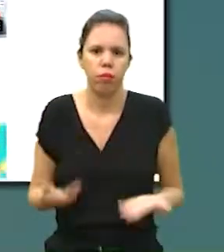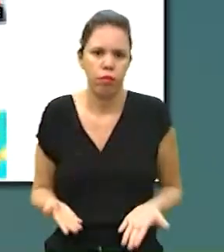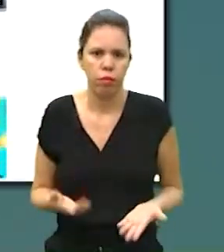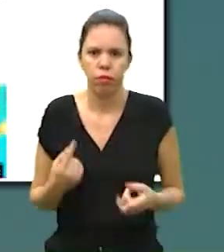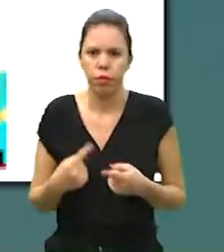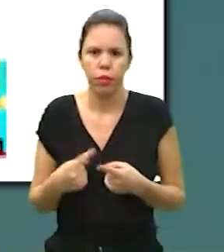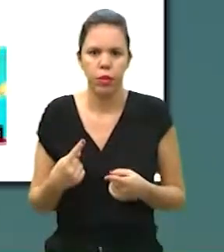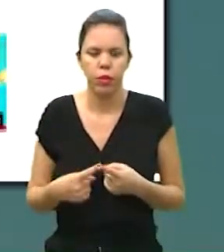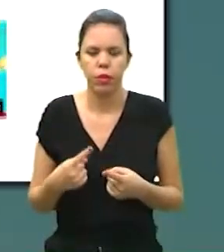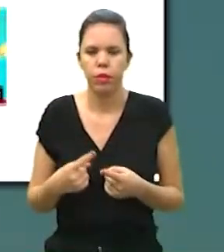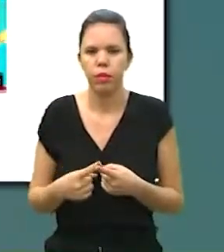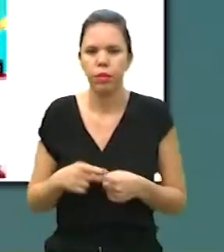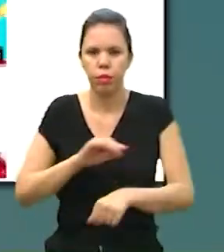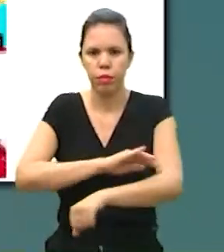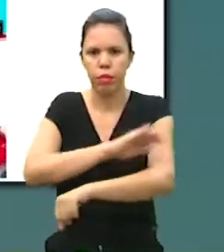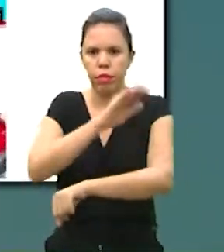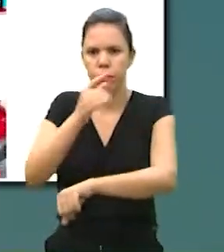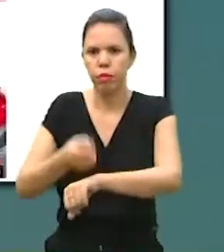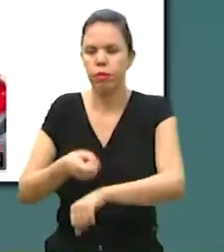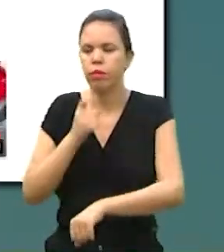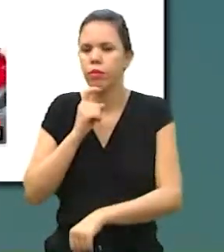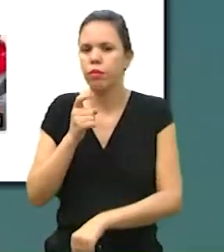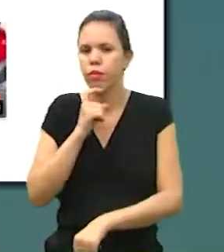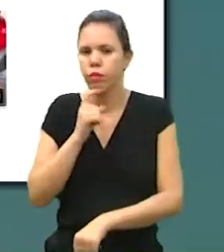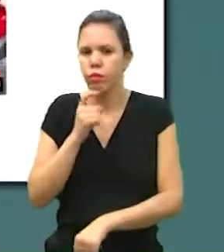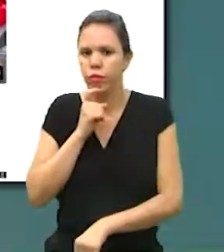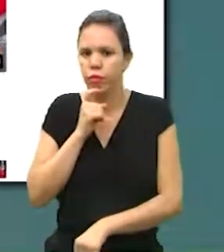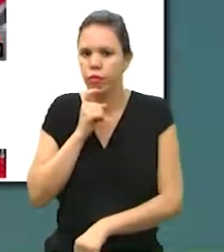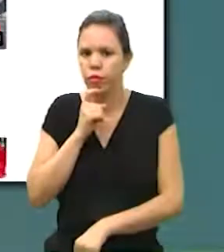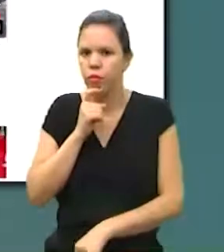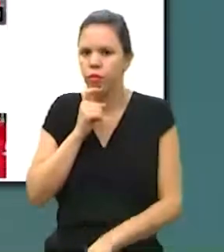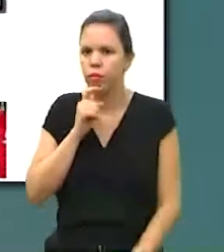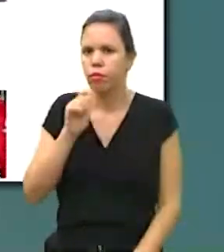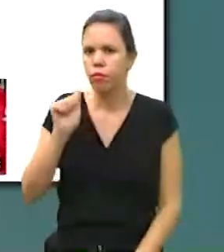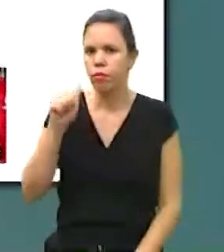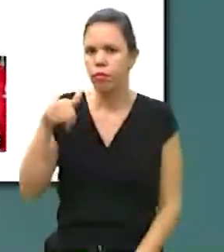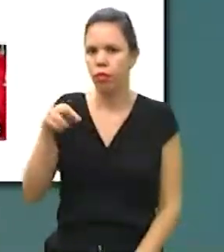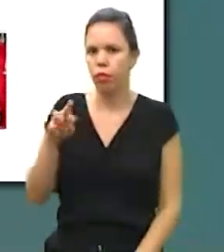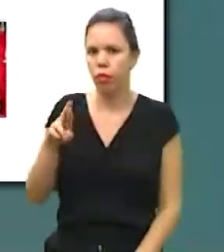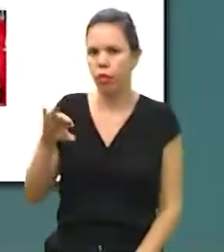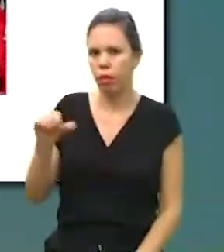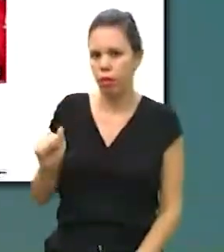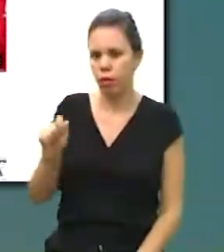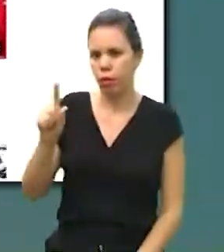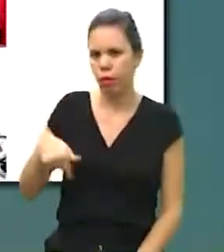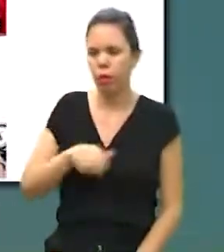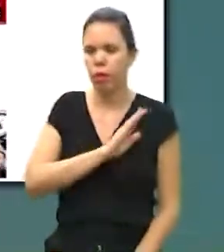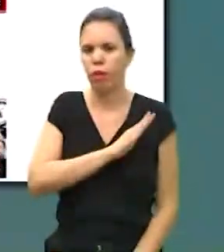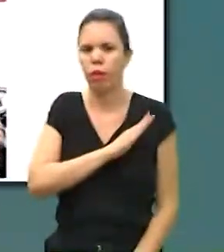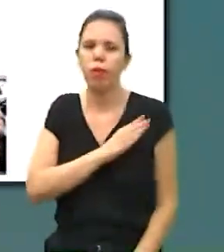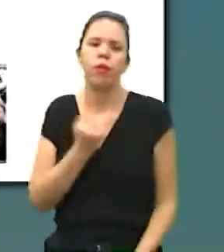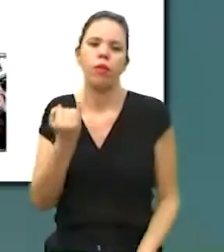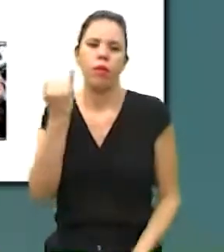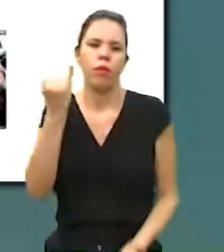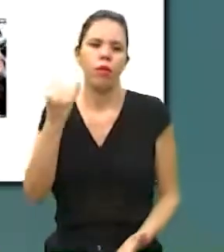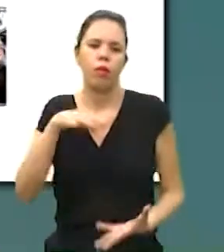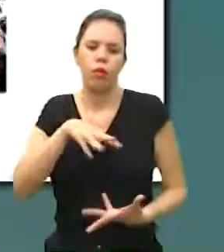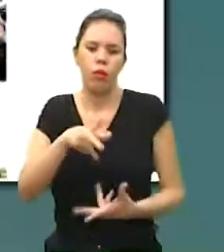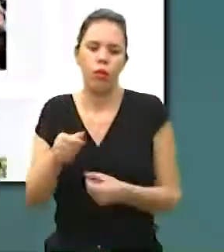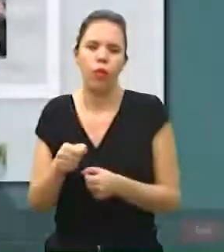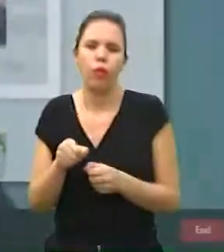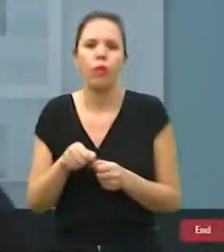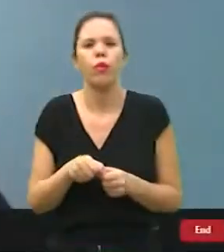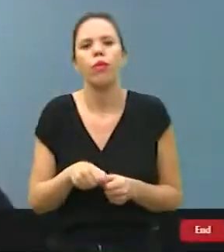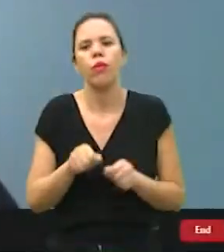mais. Porque a Antártica, ela é muito importante. Ela é o coração e o refrigerador da Terra.